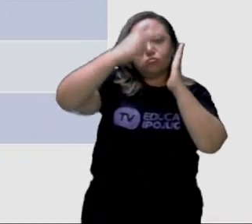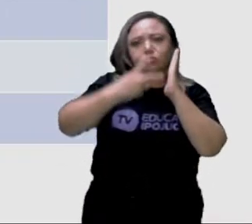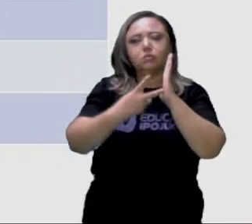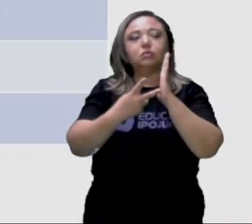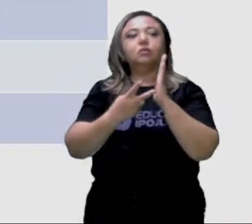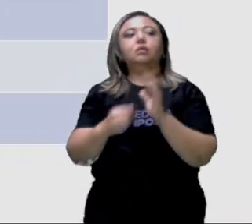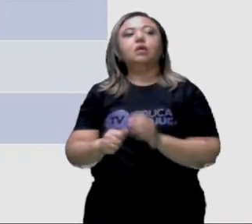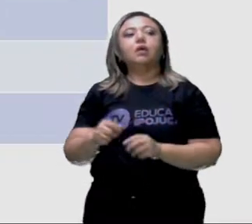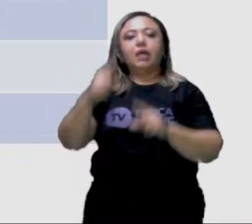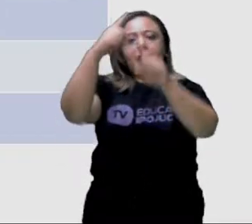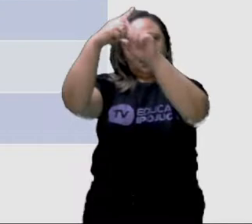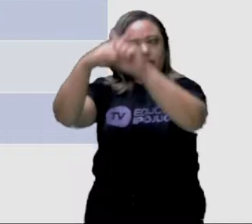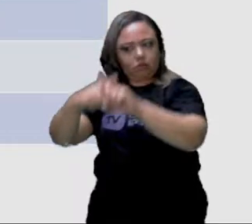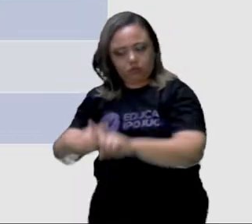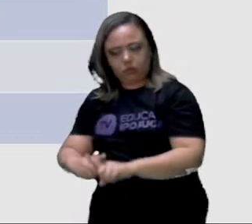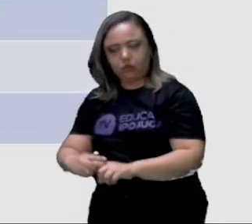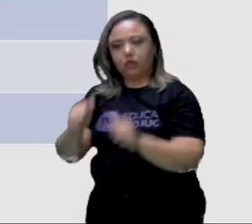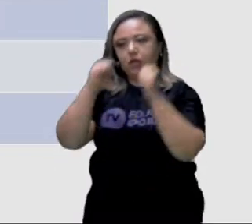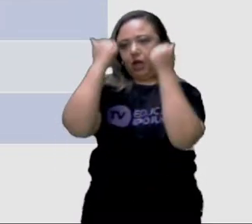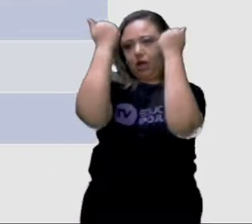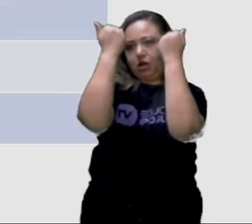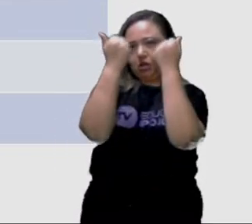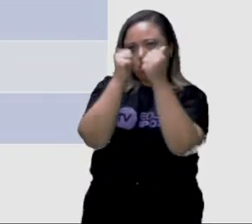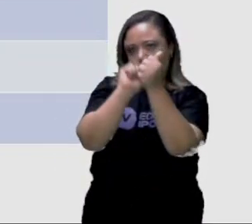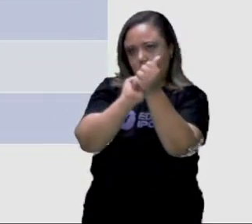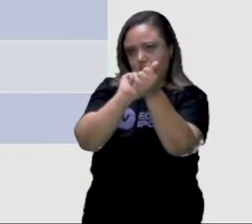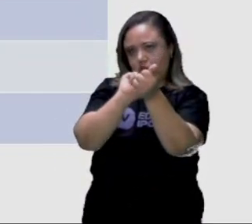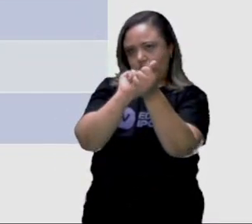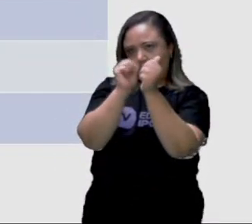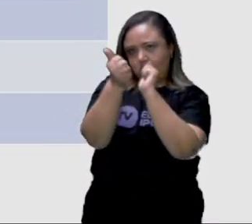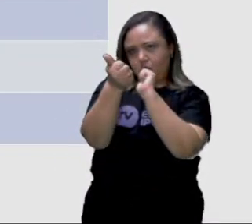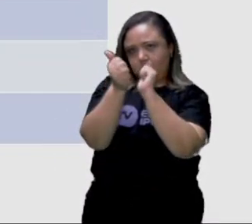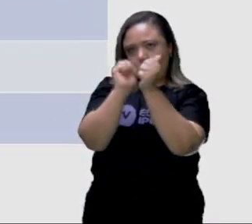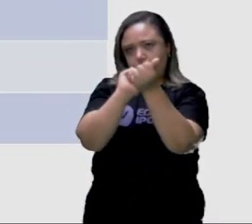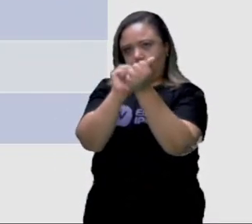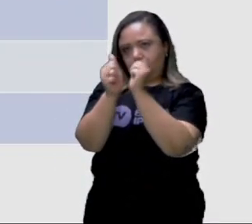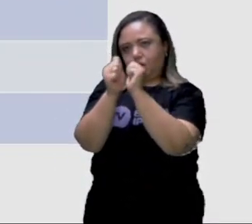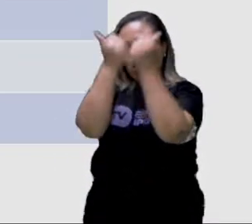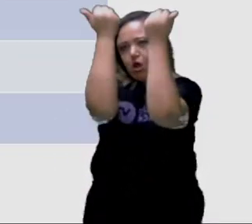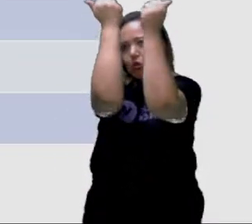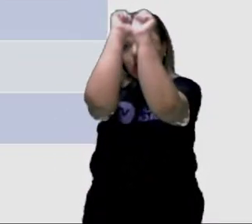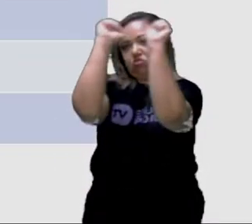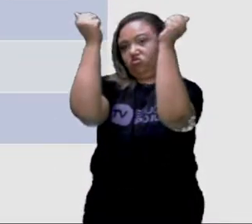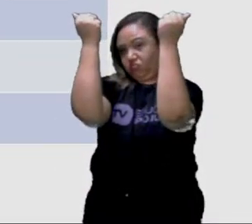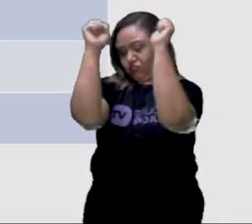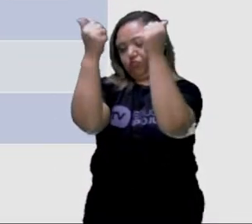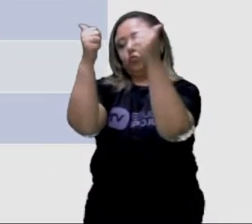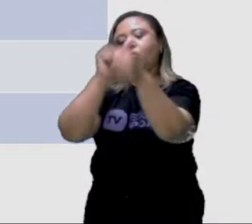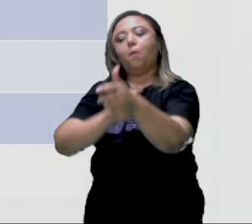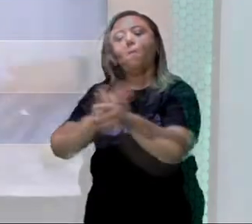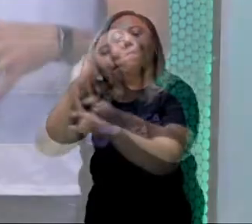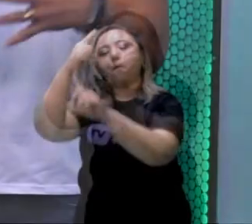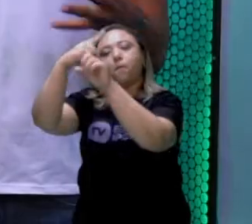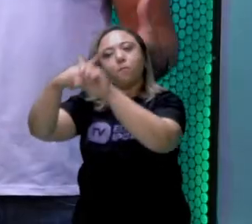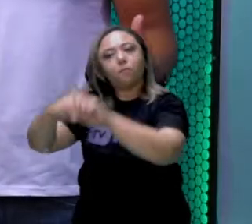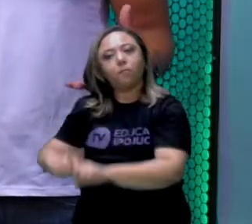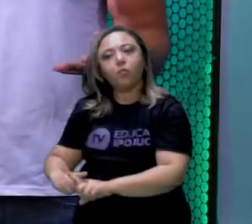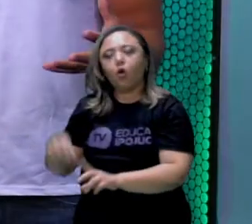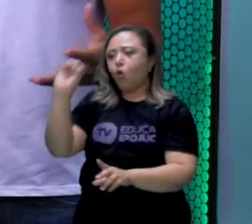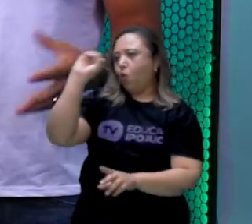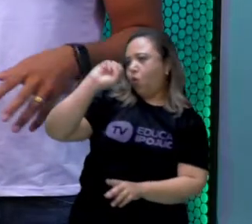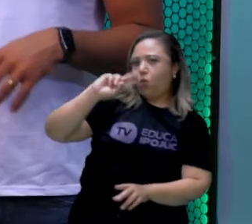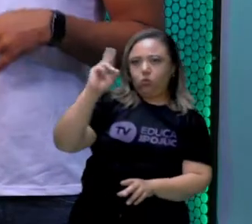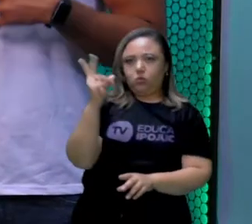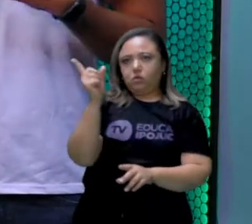ginástica competitiva e a ginástica não competitiva. A ginástica competitiva, ela vai ser composta